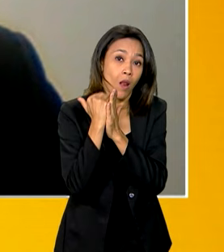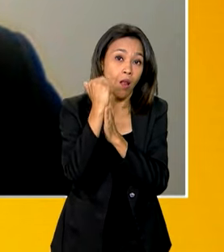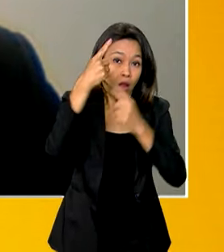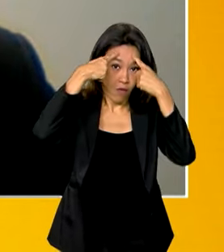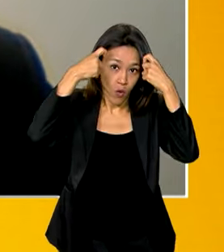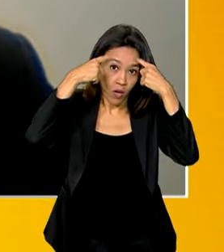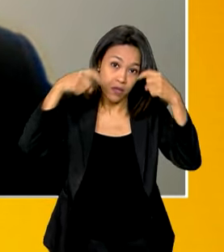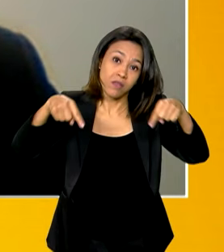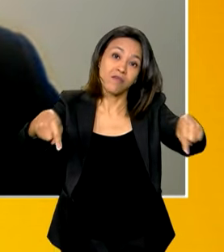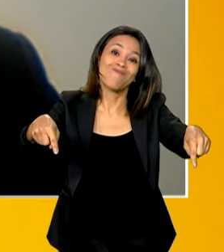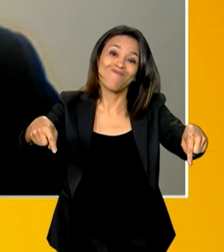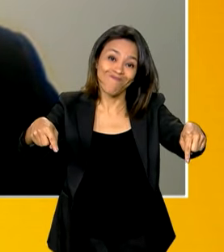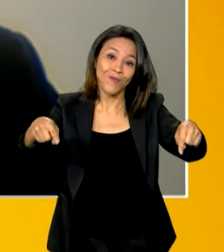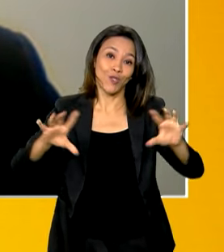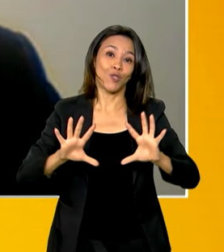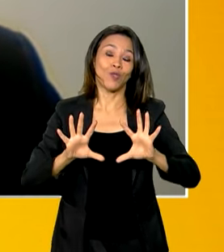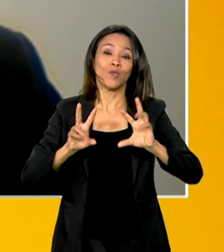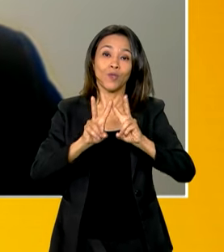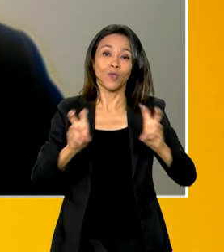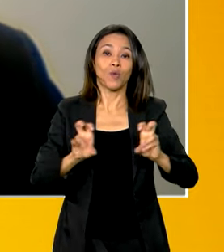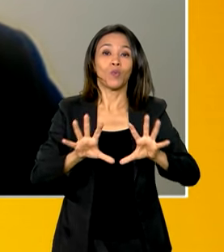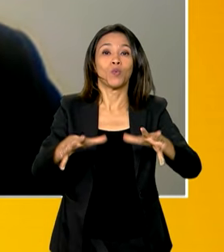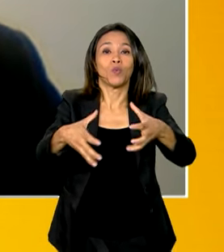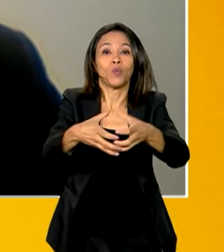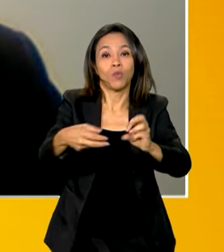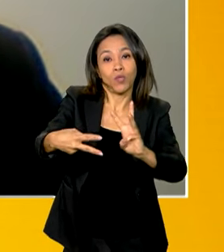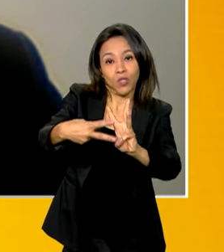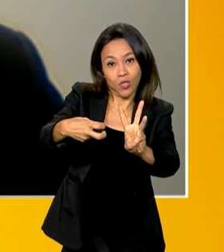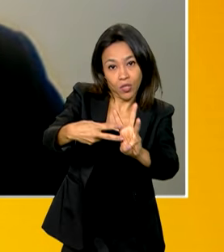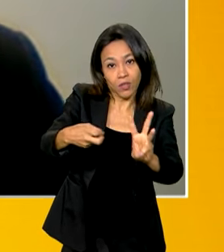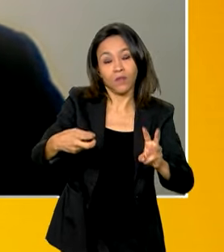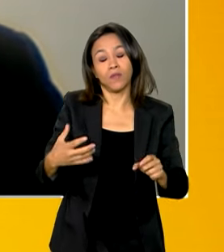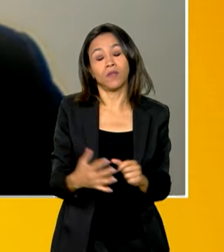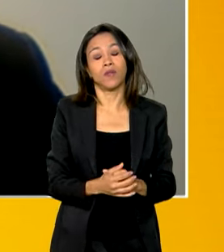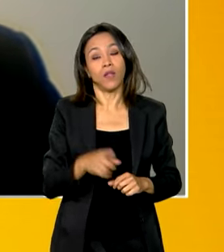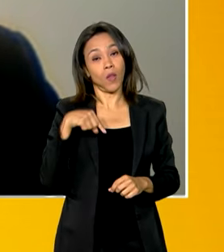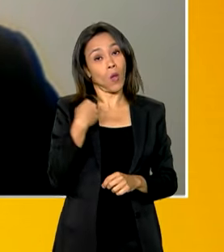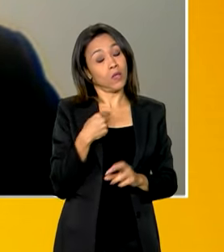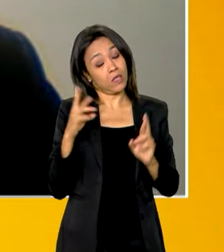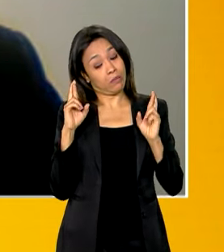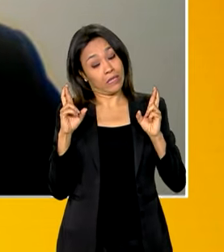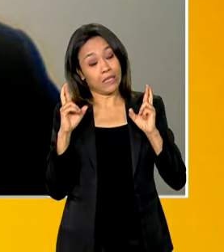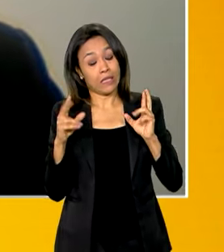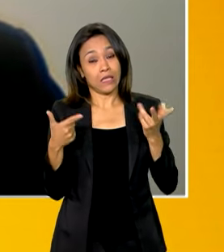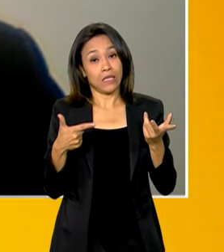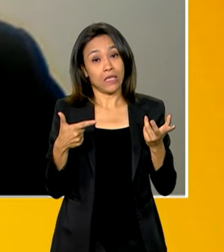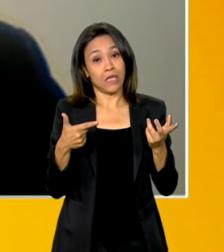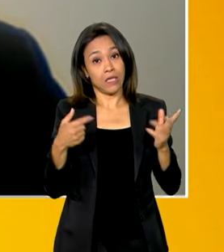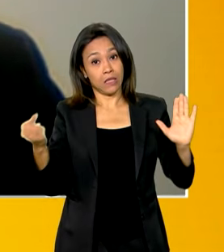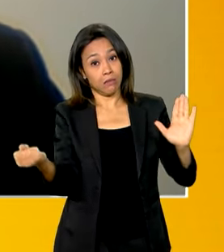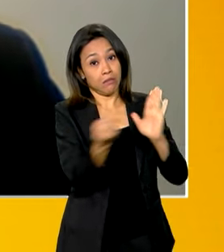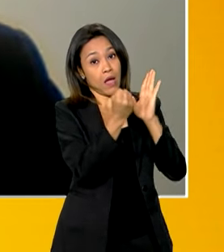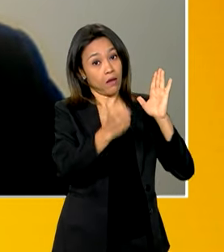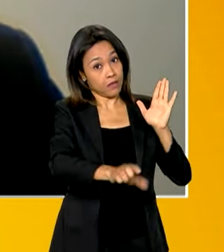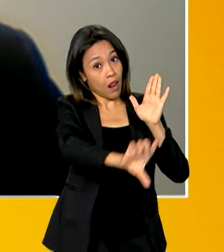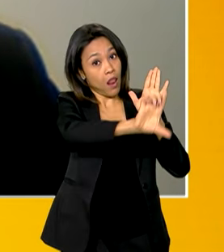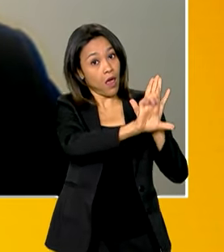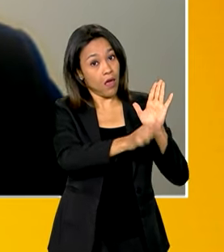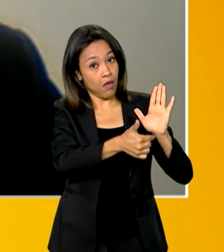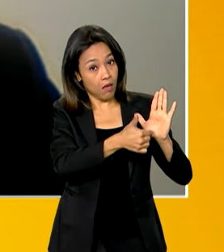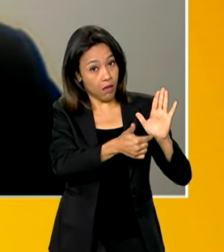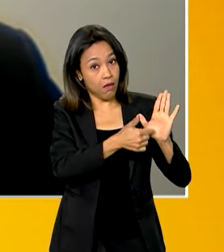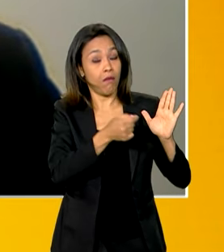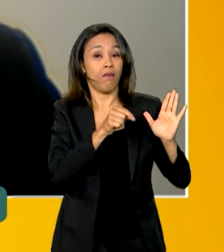indígenas. Há uma insegurança jurídica na medida em que a gente tem uma perspectiva do marco temporal avançar no âmbito